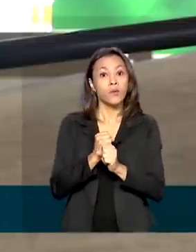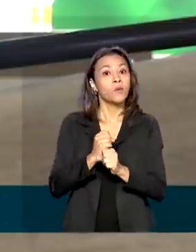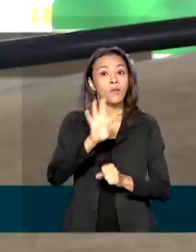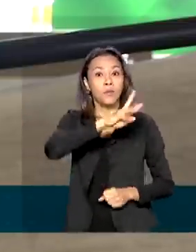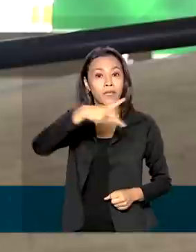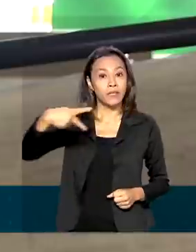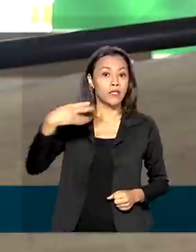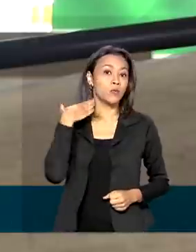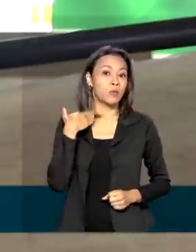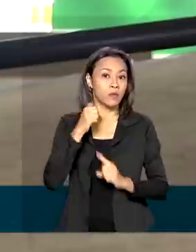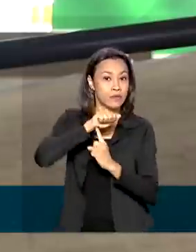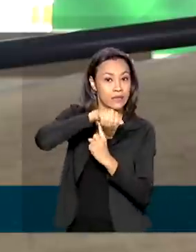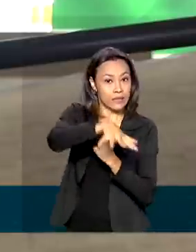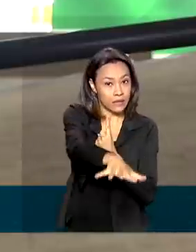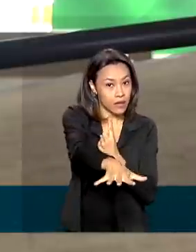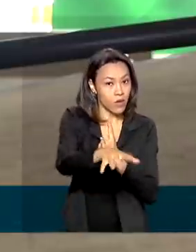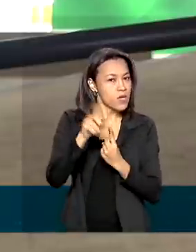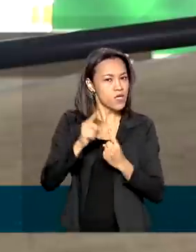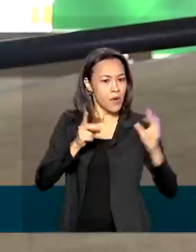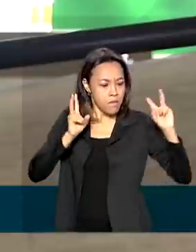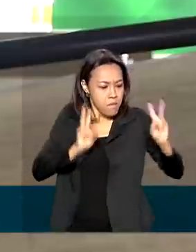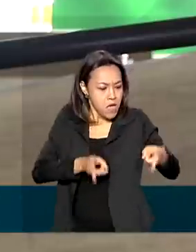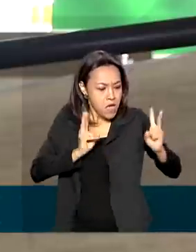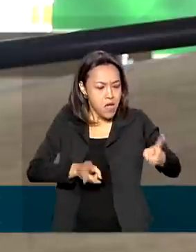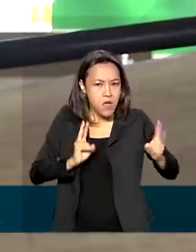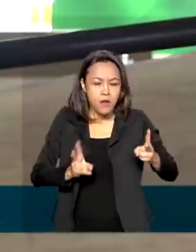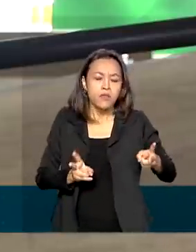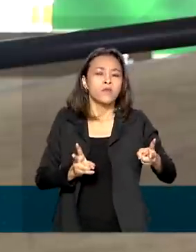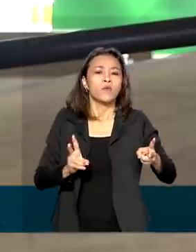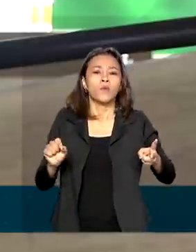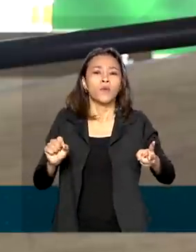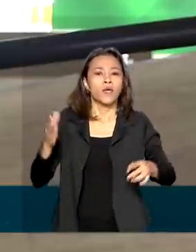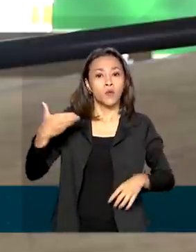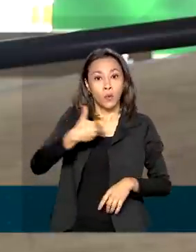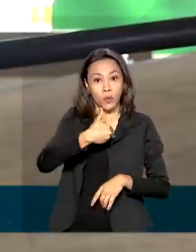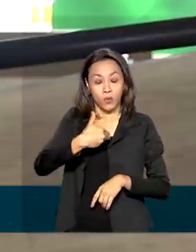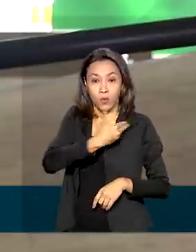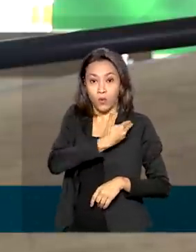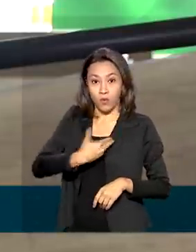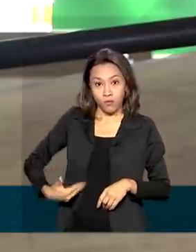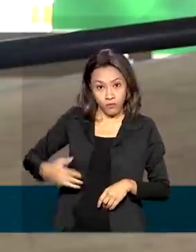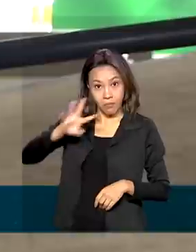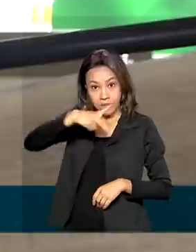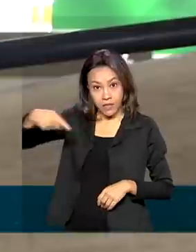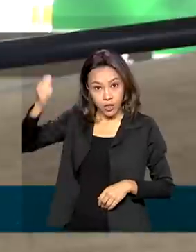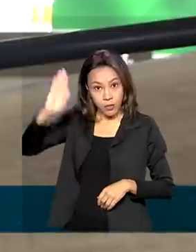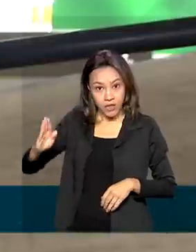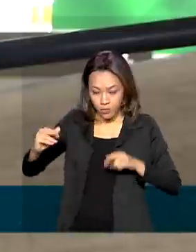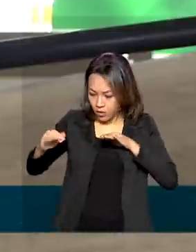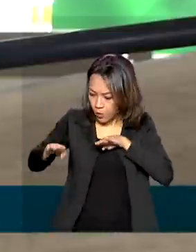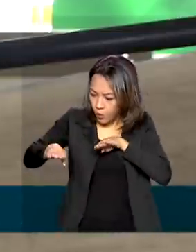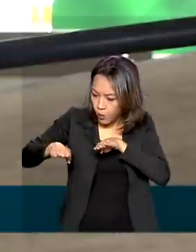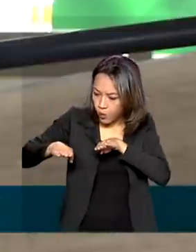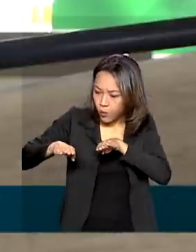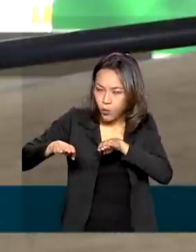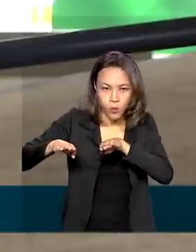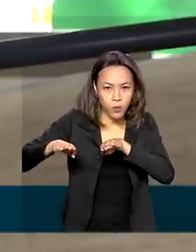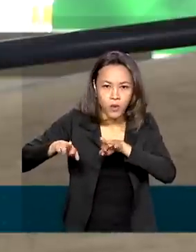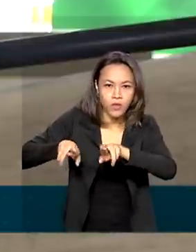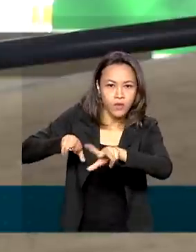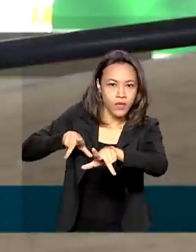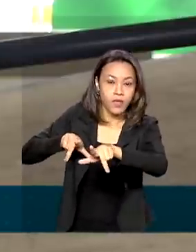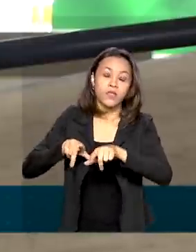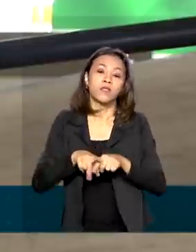e esse mandato não é coincidente com o mandato do presidente da República. A nova lei estabelece também que a exoneração de